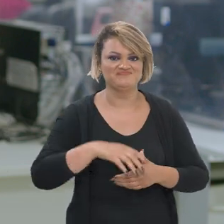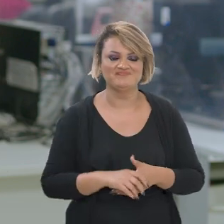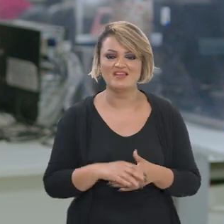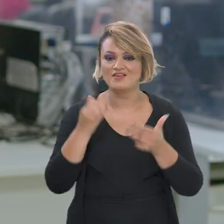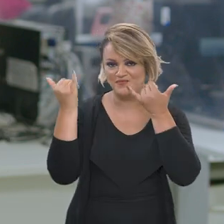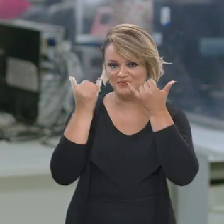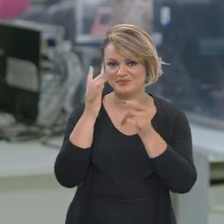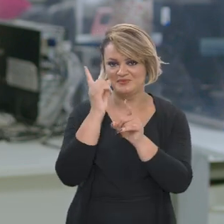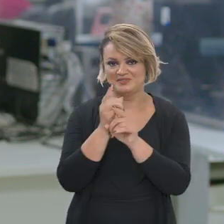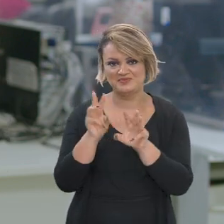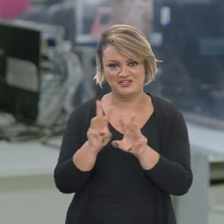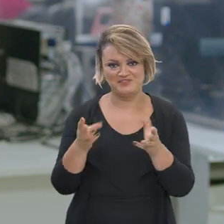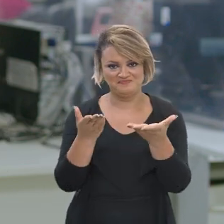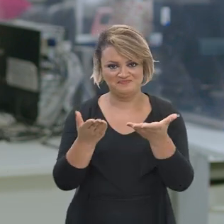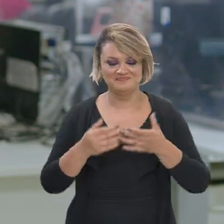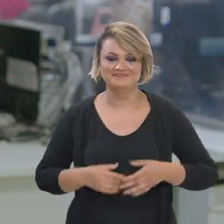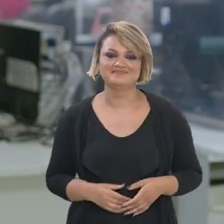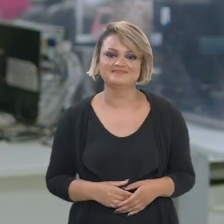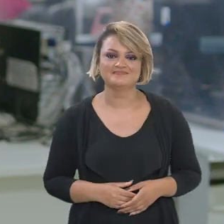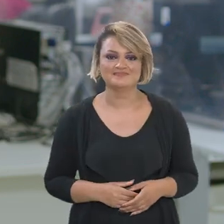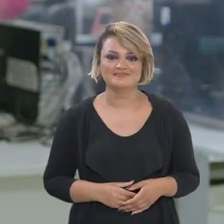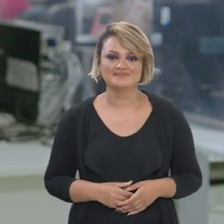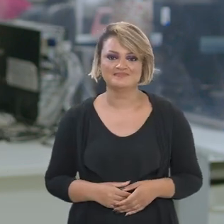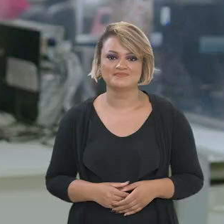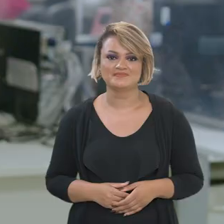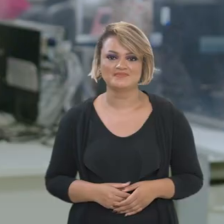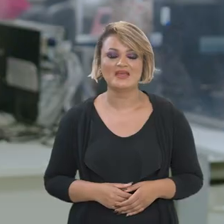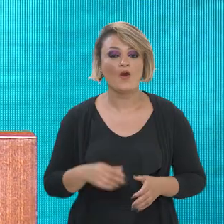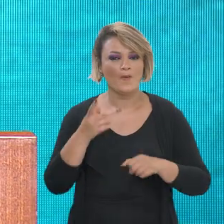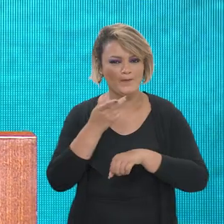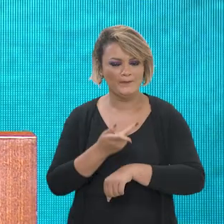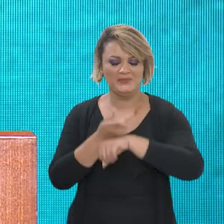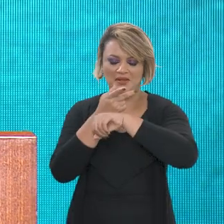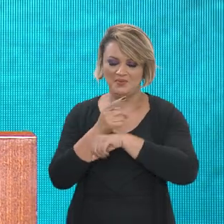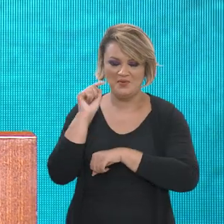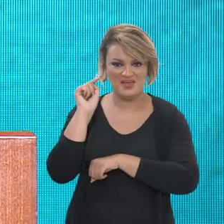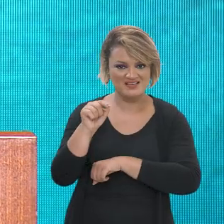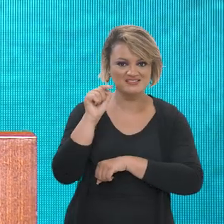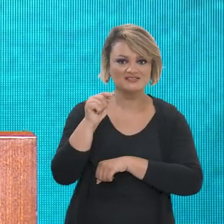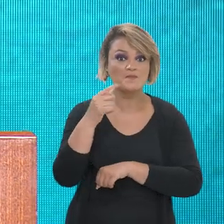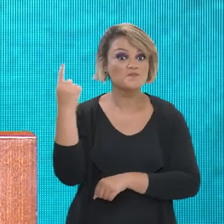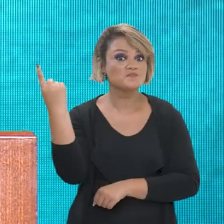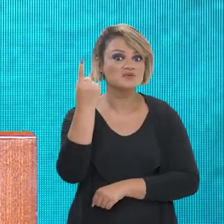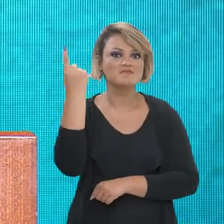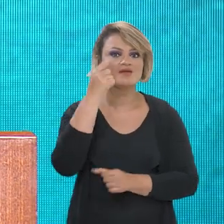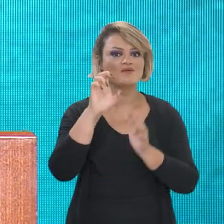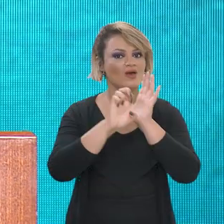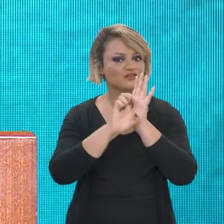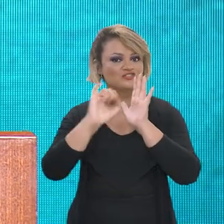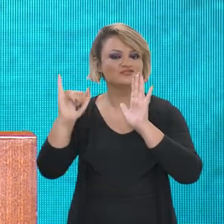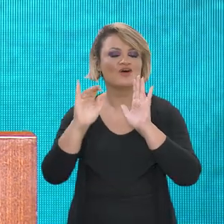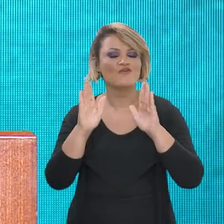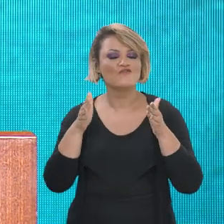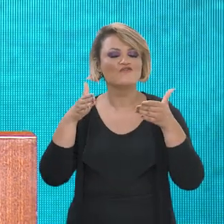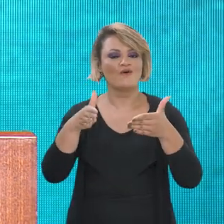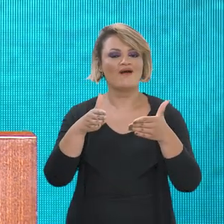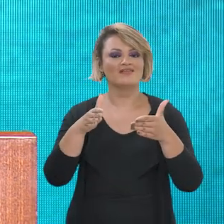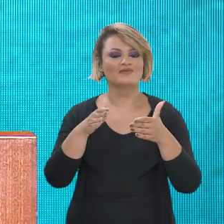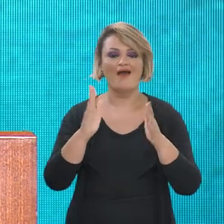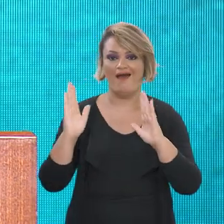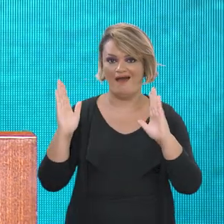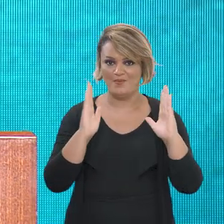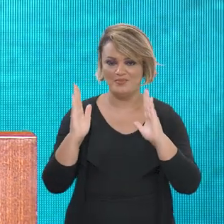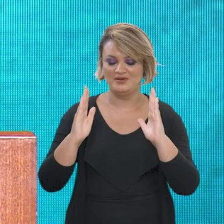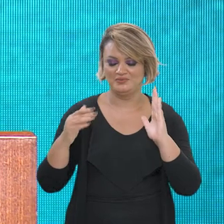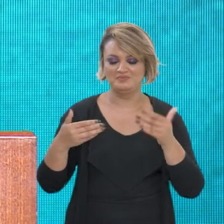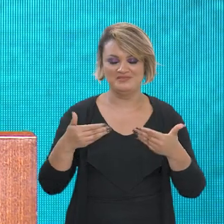Para saber mais, acesse pov.br barra cultura. O prêmio Maria Carolina de Jesus é o primeiro edital feito na atual